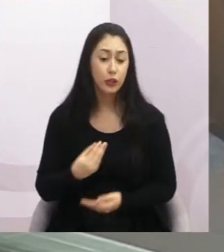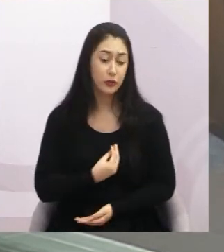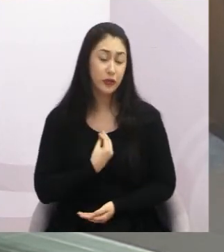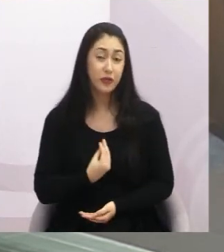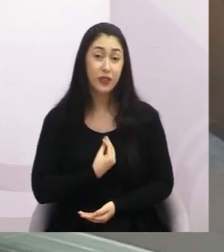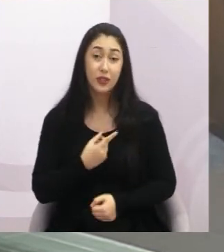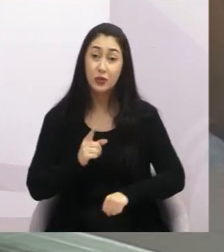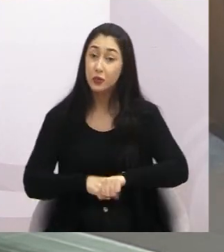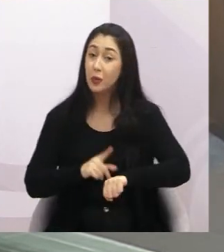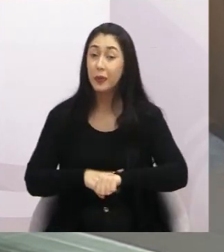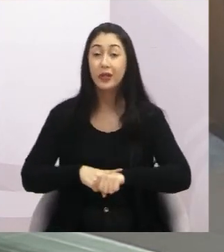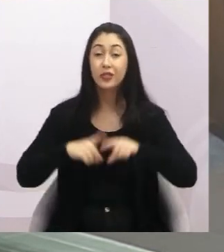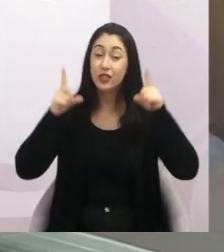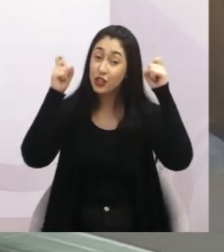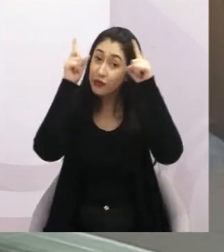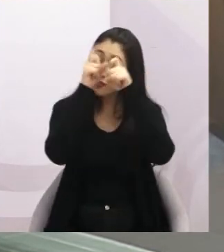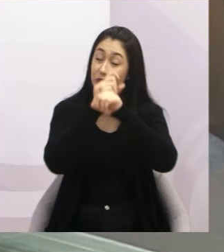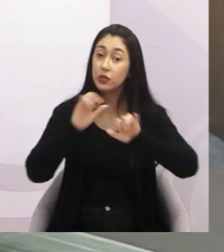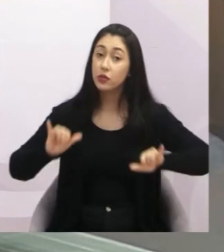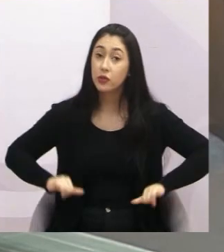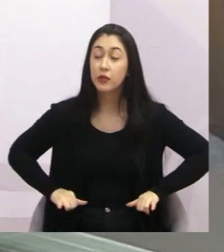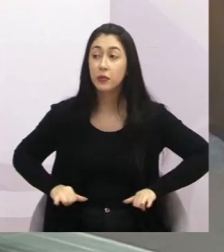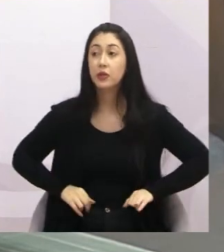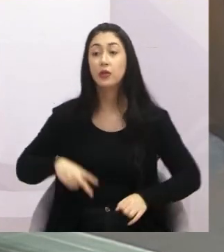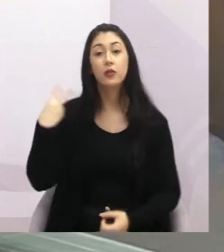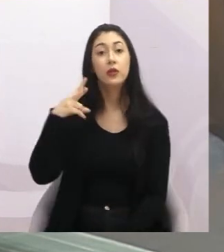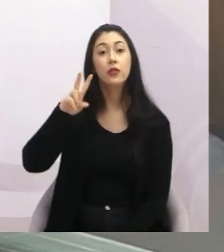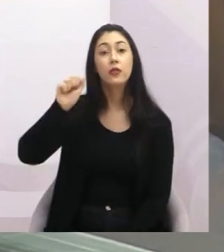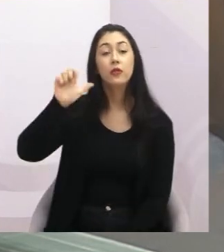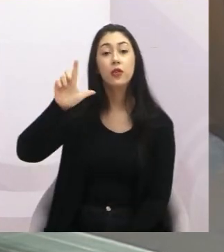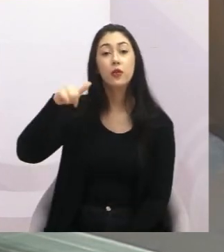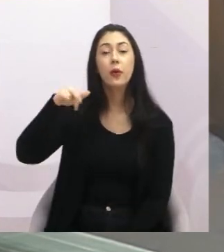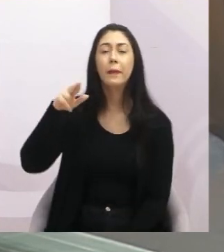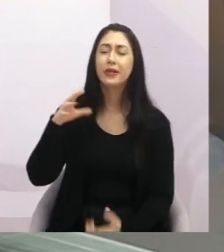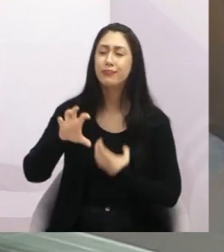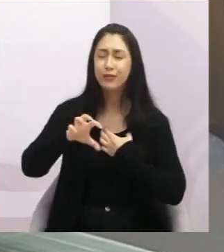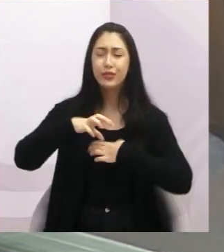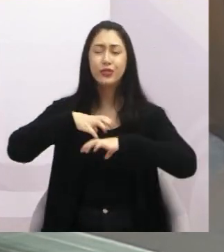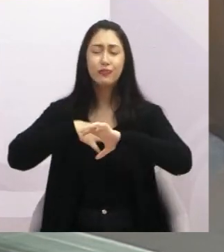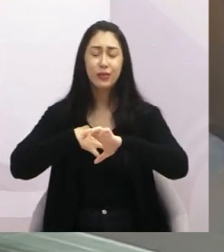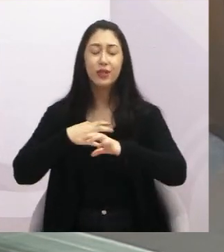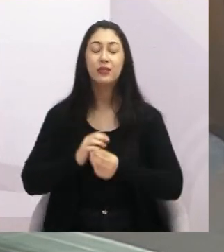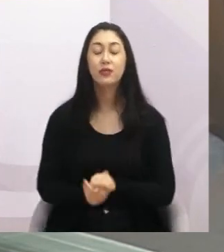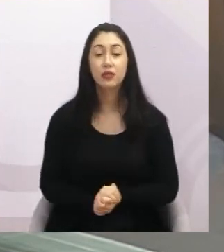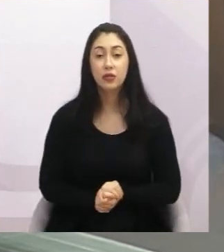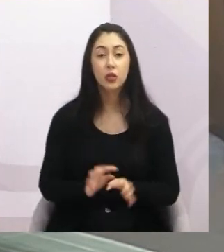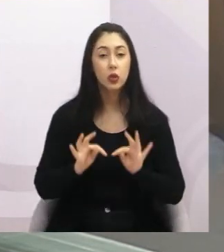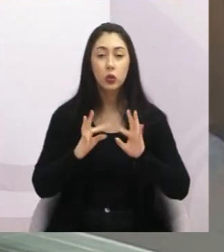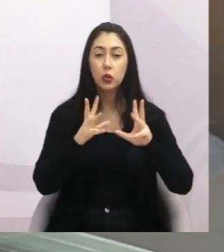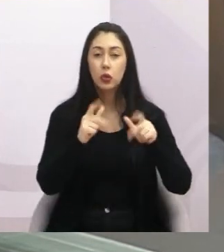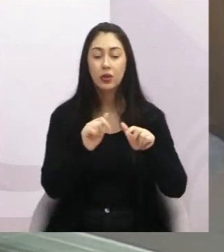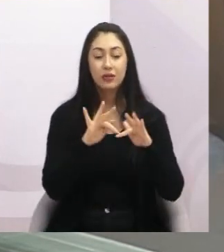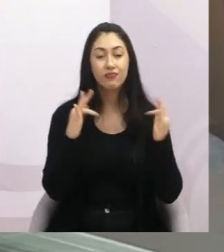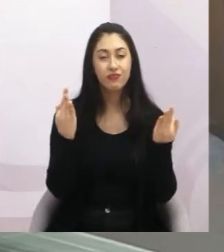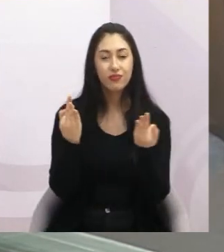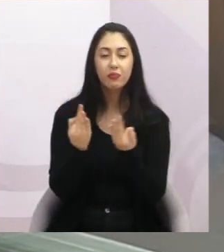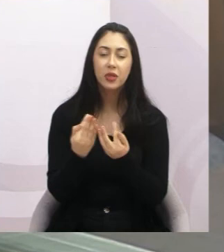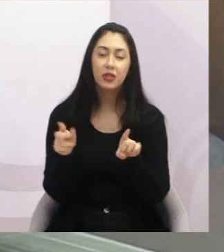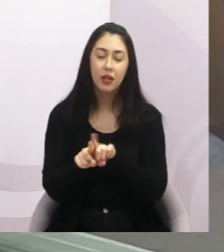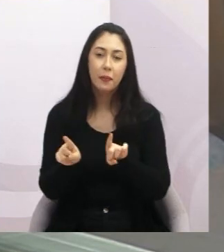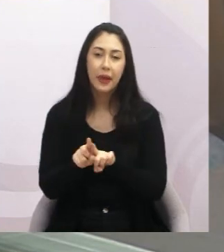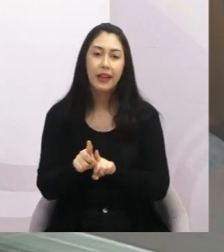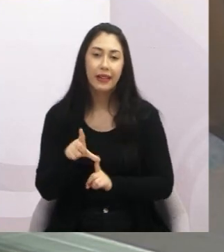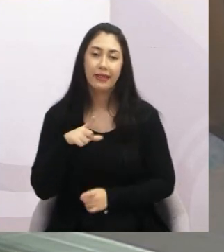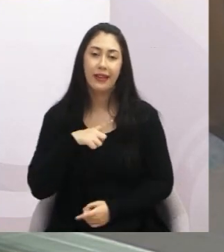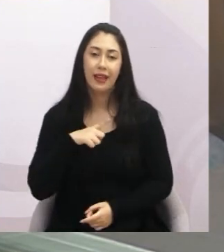momentos de muita dor. Valmir, deixo aqui os meus sentimentos por você e por todas as famílias que